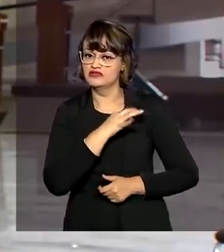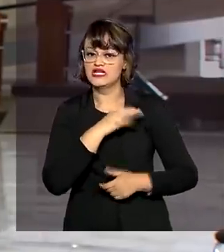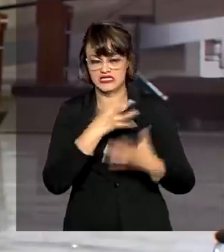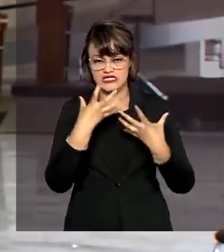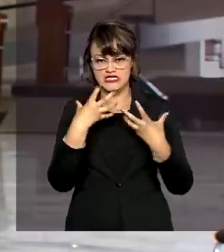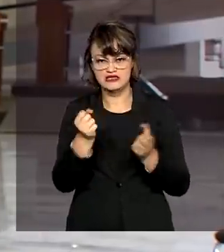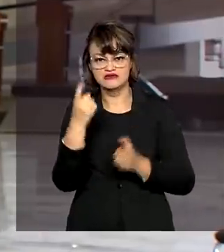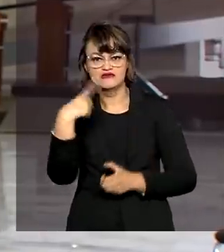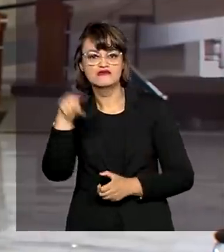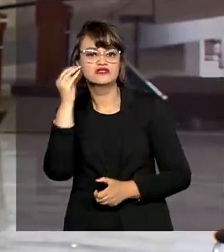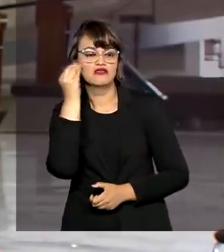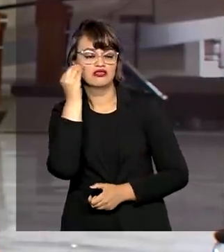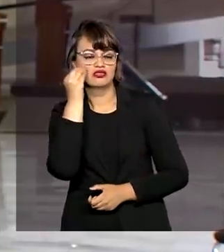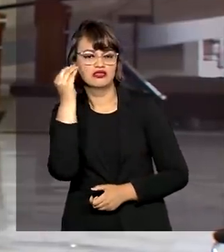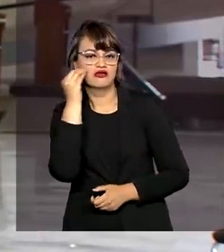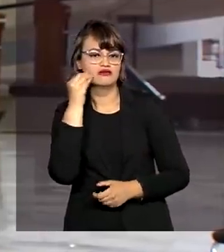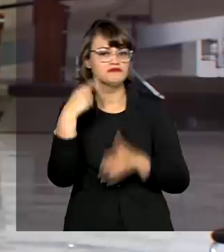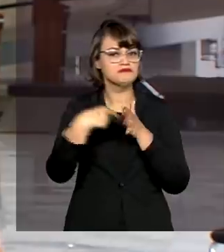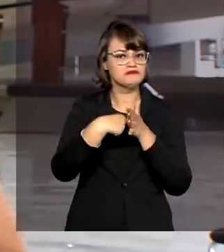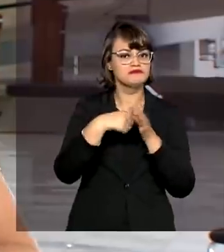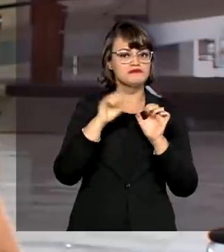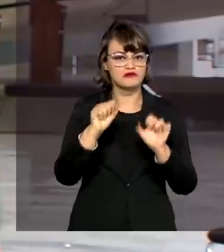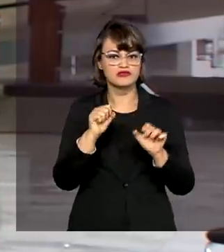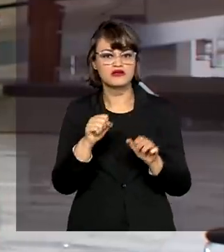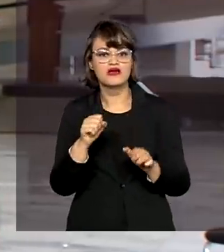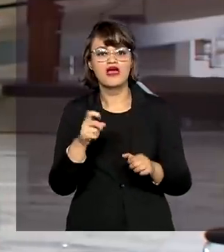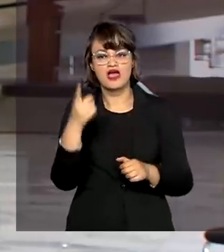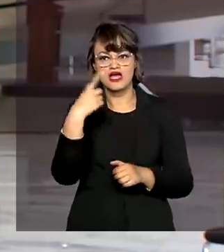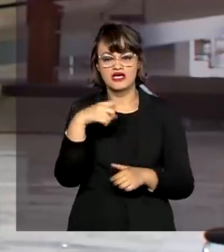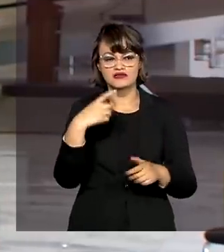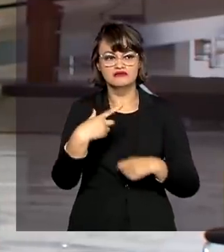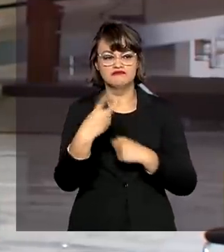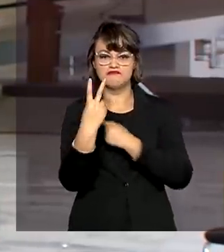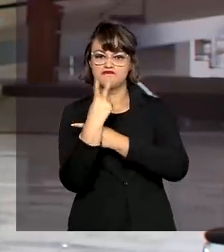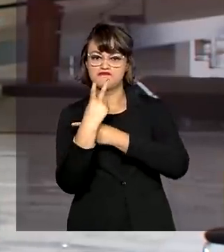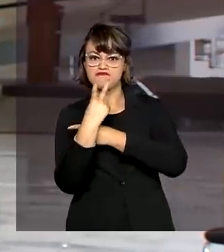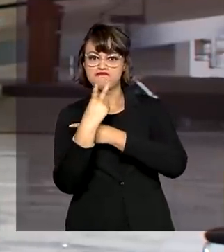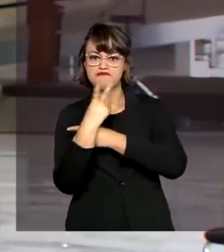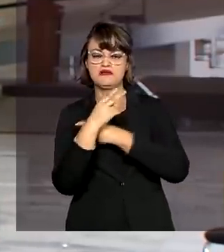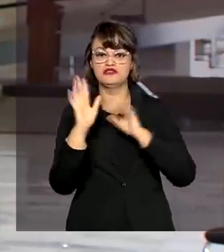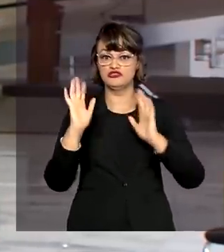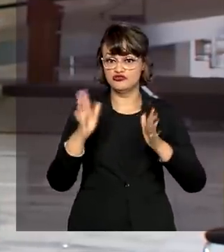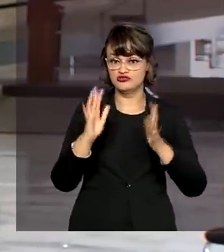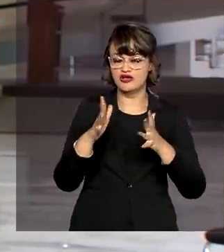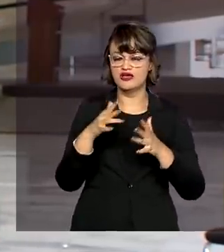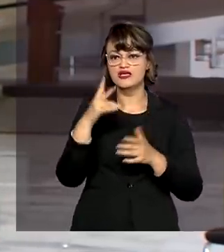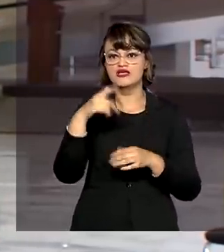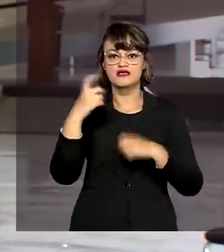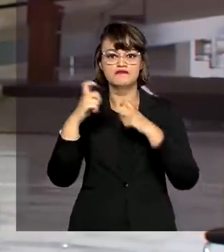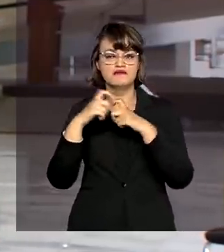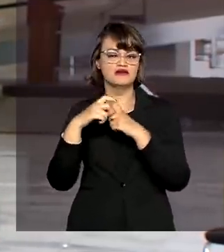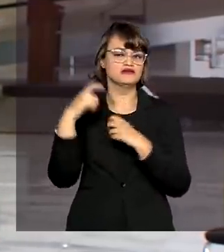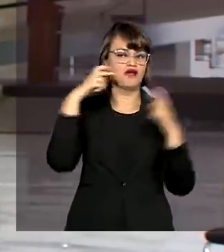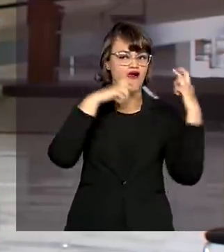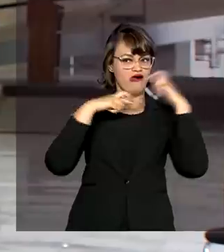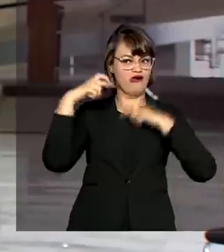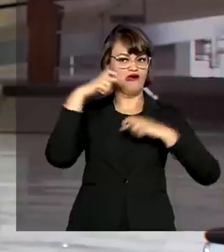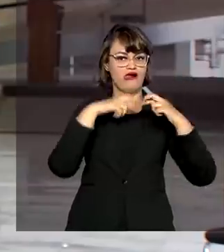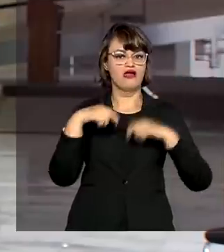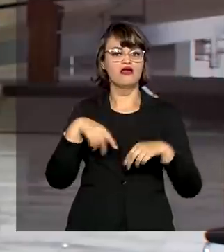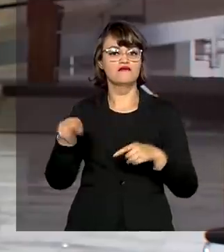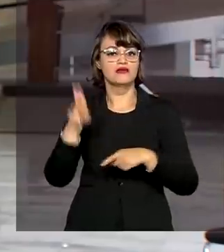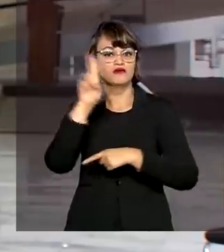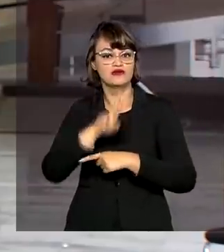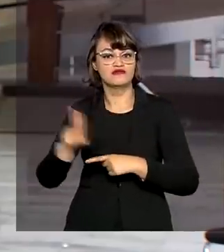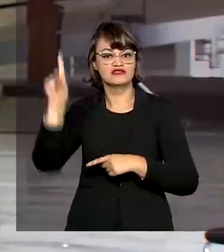participando desses testes. Todos eles já foram imunizados e estão sendo acompanhados de perto pela Universidade